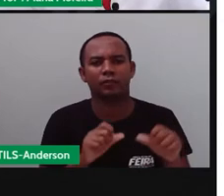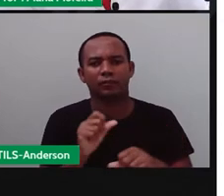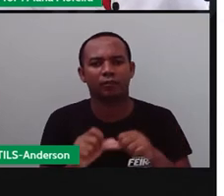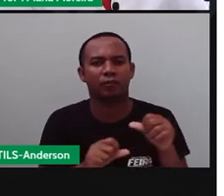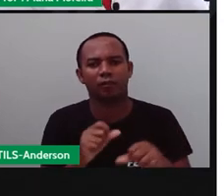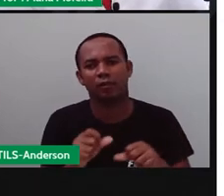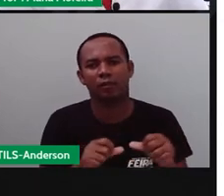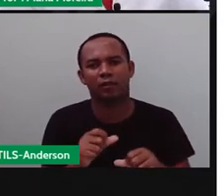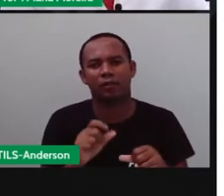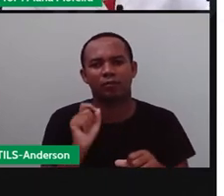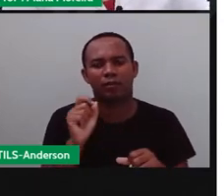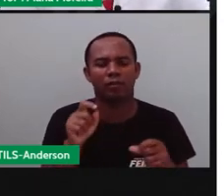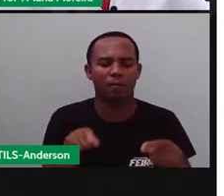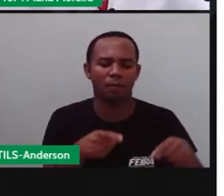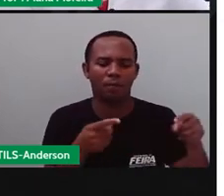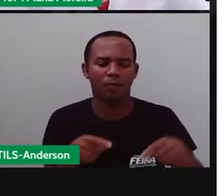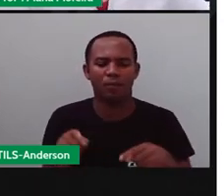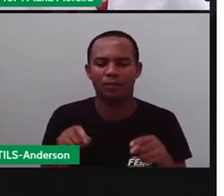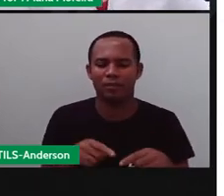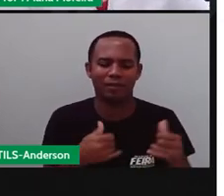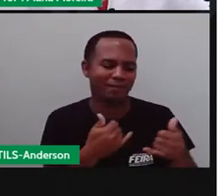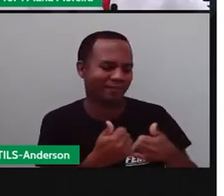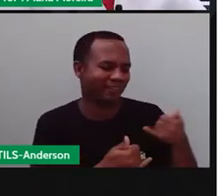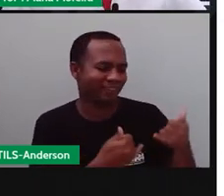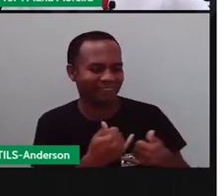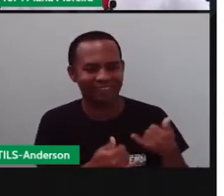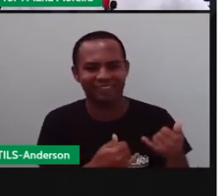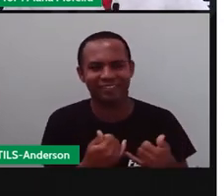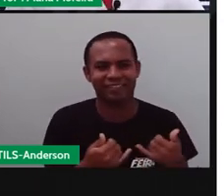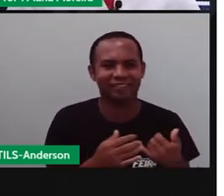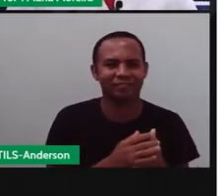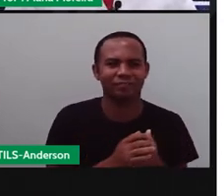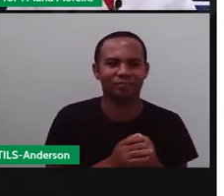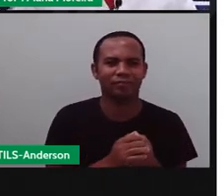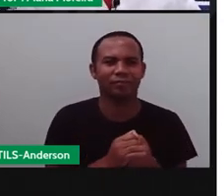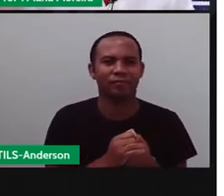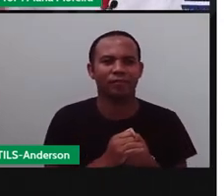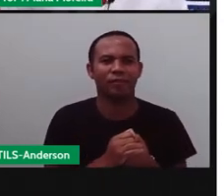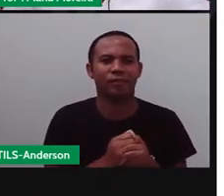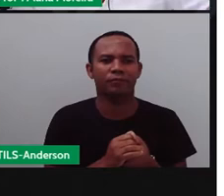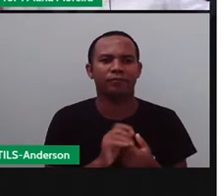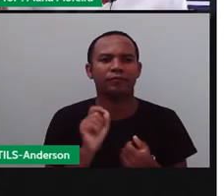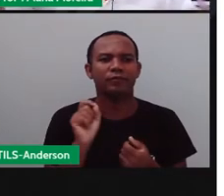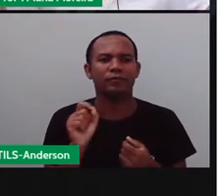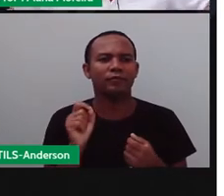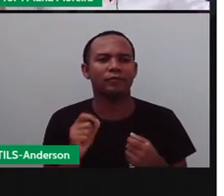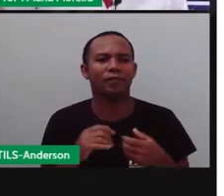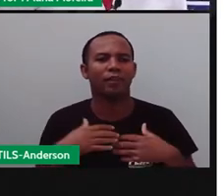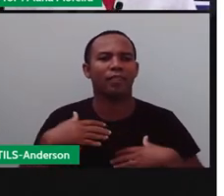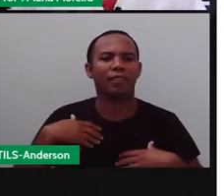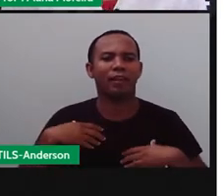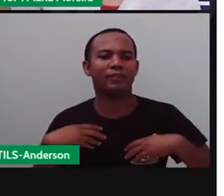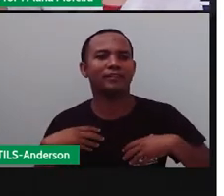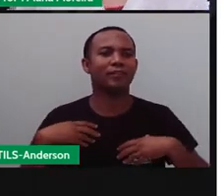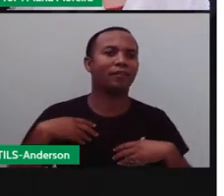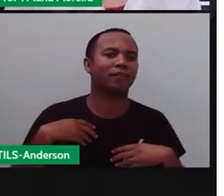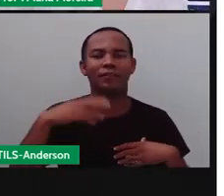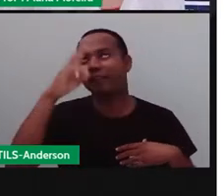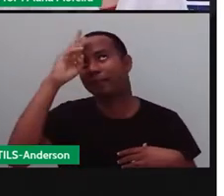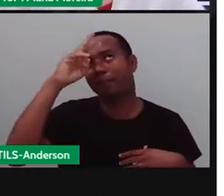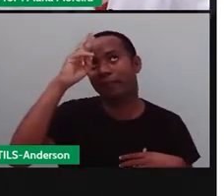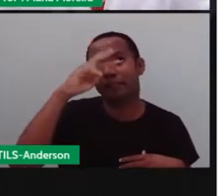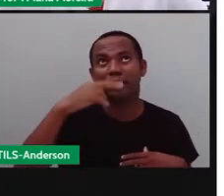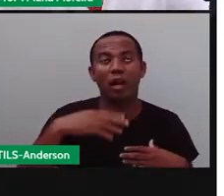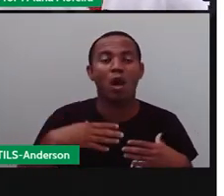O que faz da música o quê? Uma brincadeira. Uma brincadeira. Quando eu comecei a cantar, o que foi que a fez logo? A gente começou o quê, ó? Porque a gente foi lembrando do